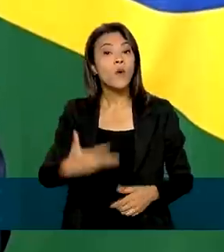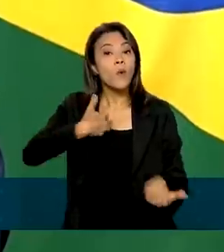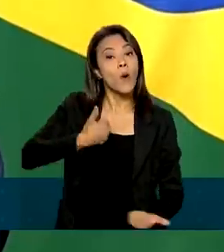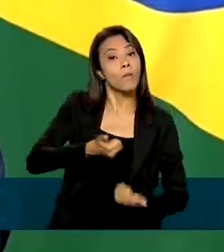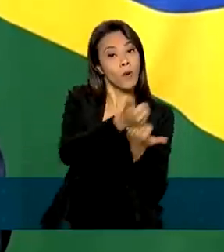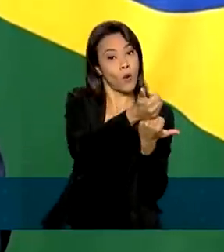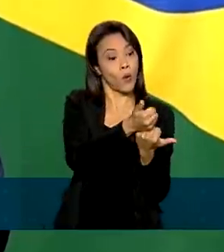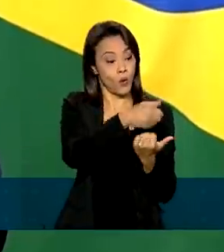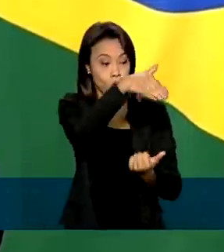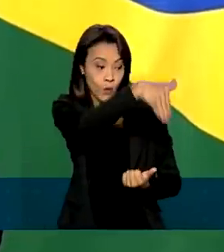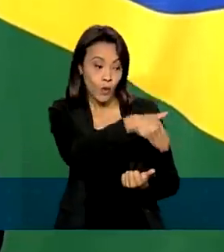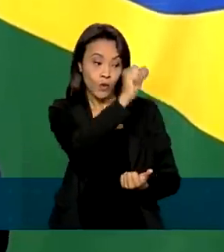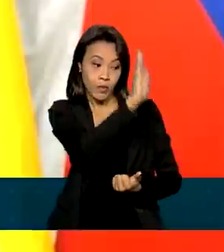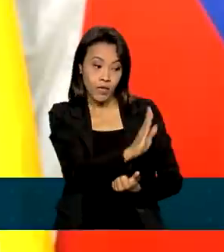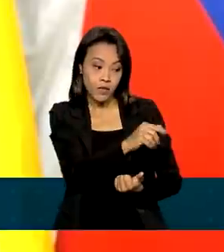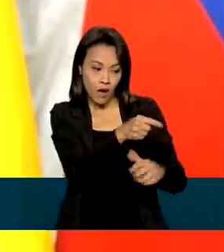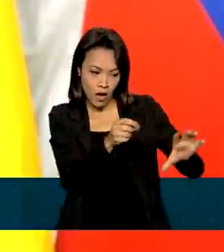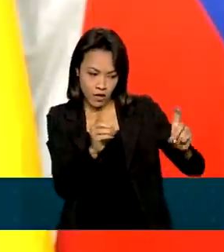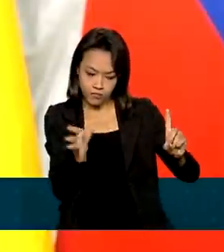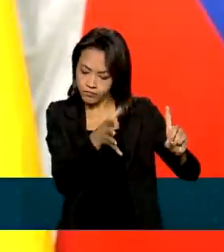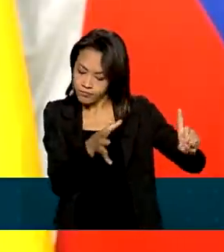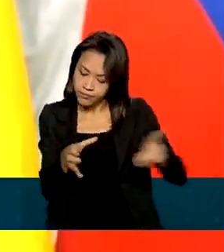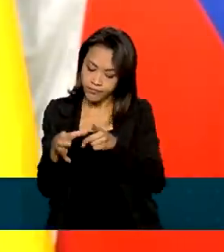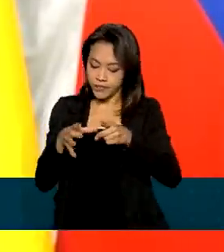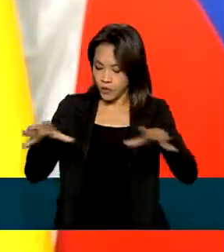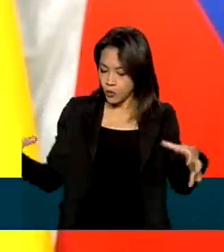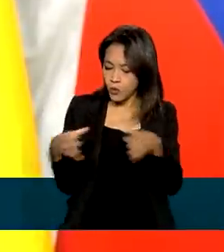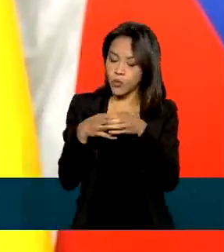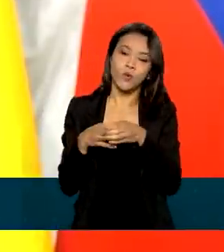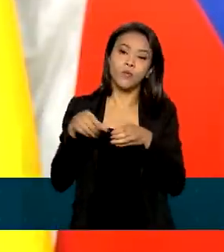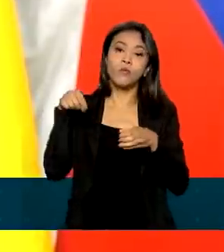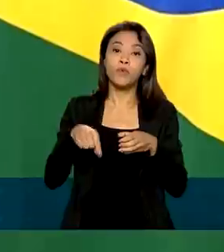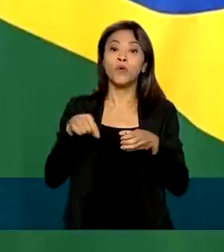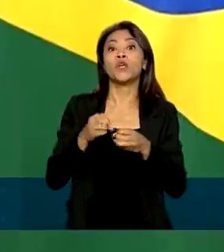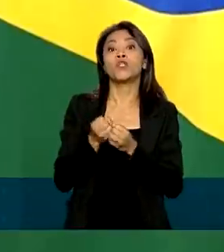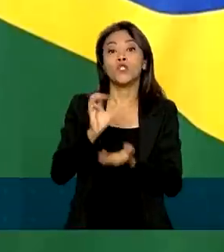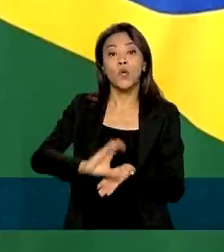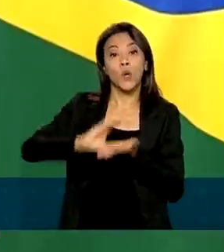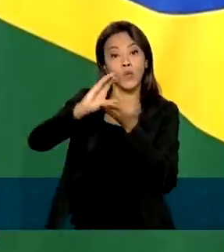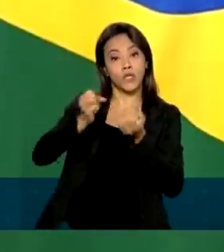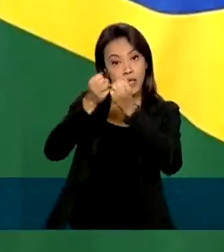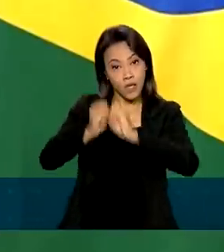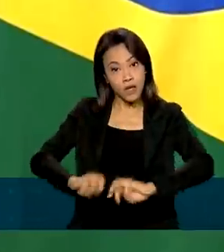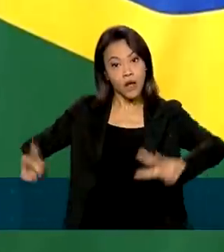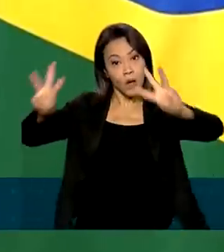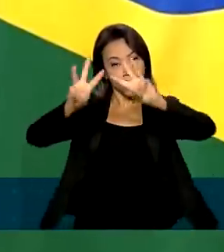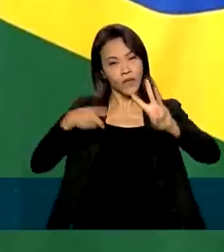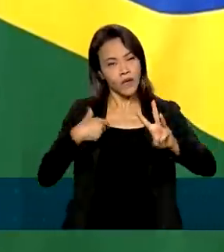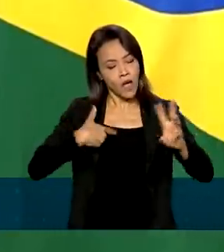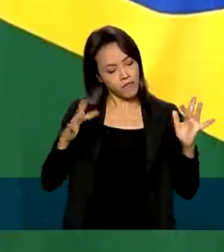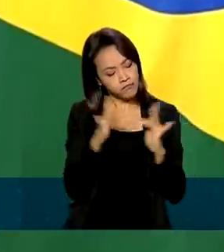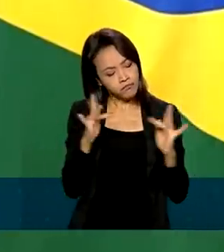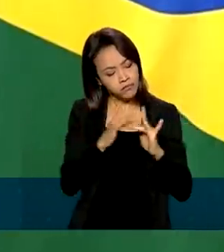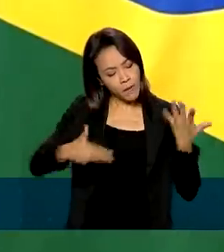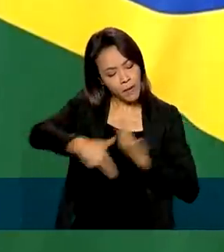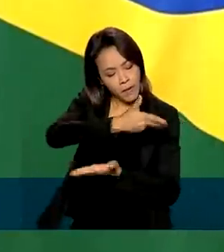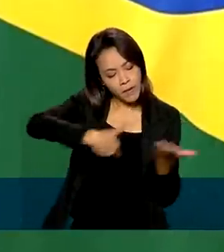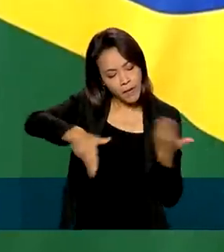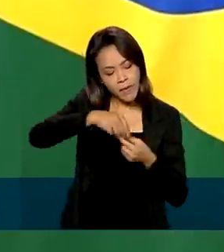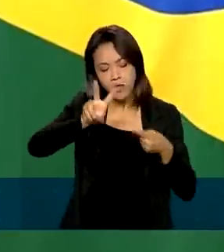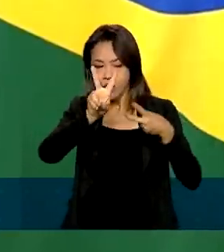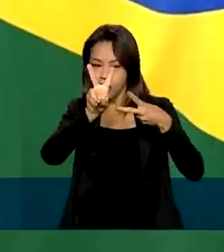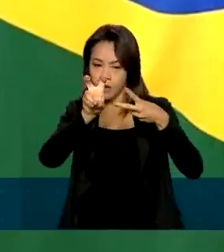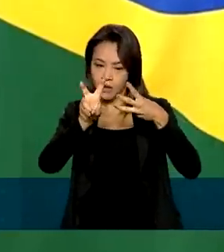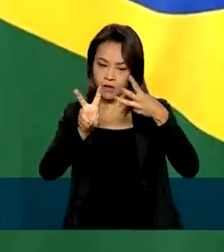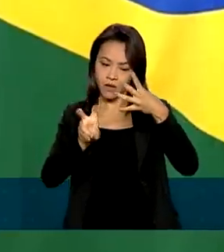Brasil a um assento permanente no Conselho de Segurança da ONU e disse que pretende intensificar a cooperação sobre todos